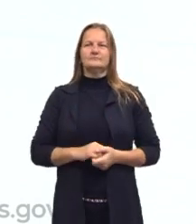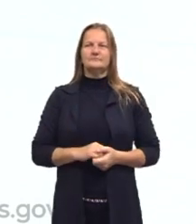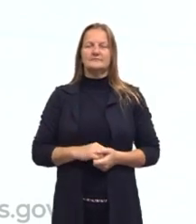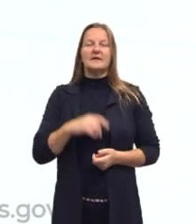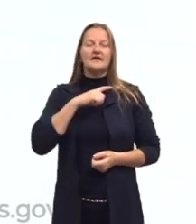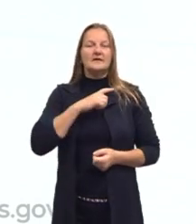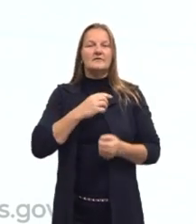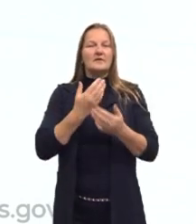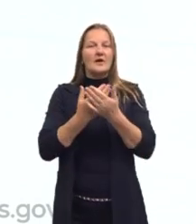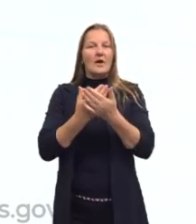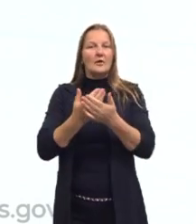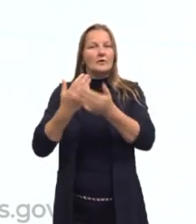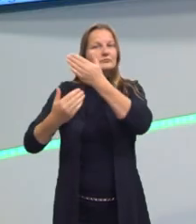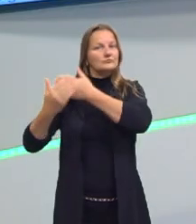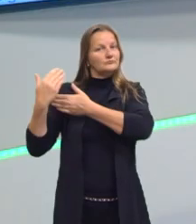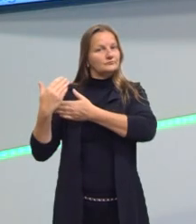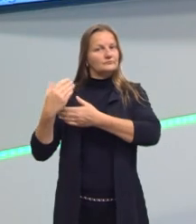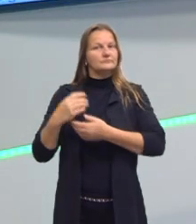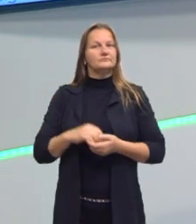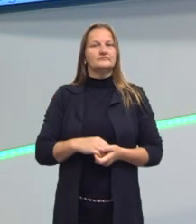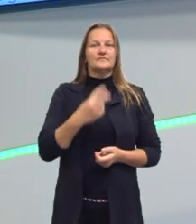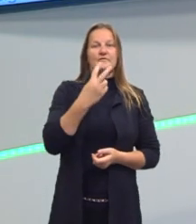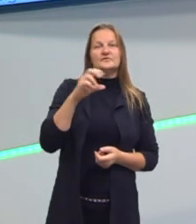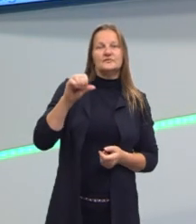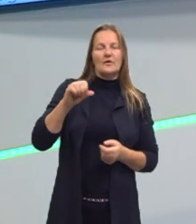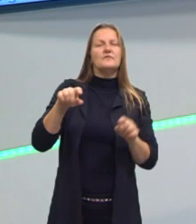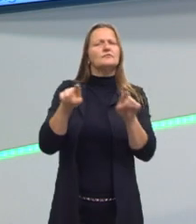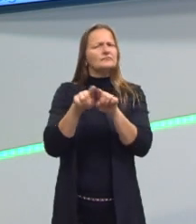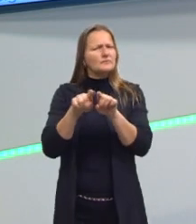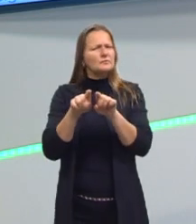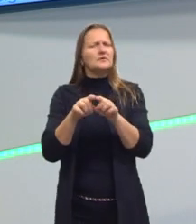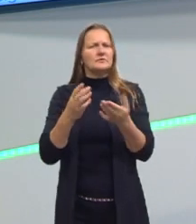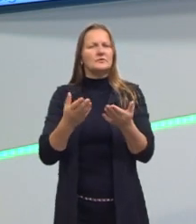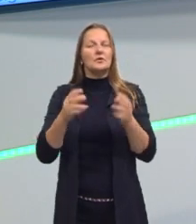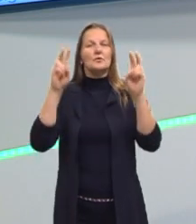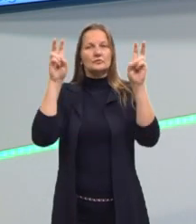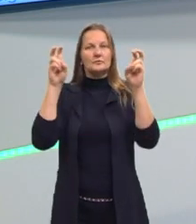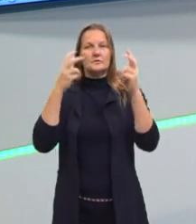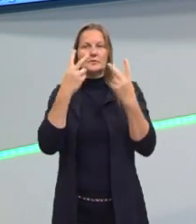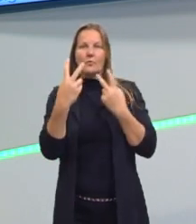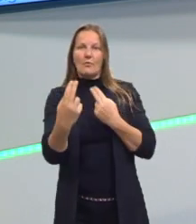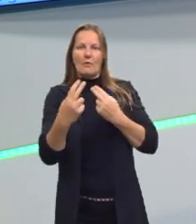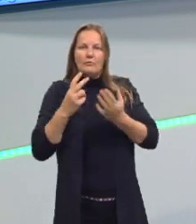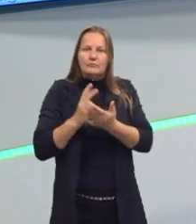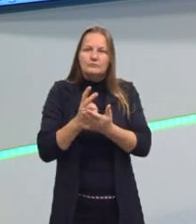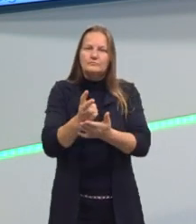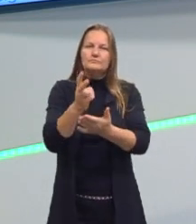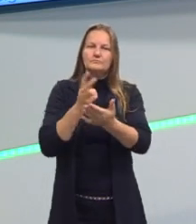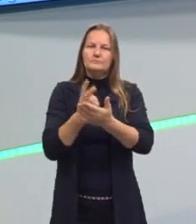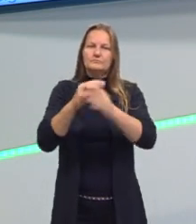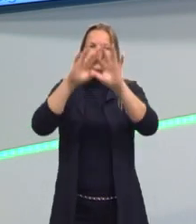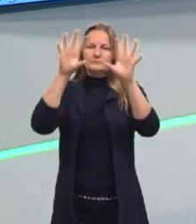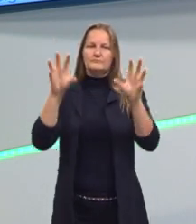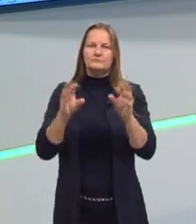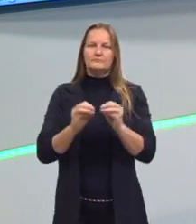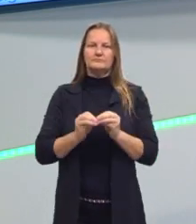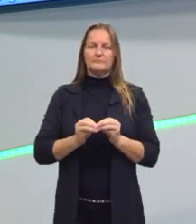já teve aí a nossa aula de número 29 que falava sobre esse mesmo assunto e hoje a gente vai concluir então